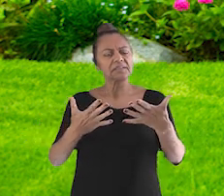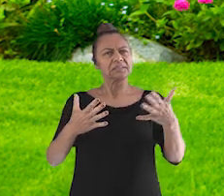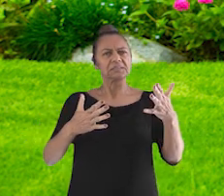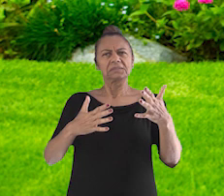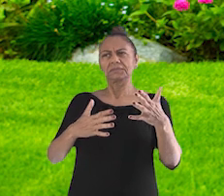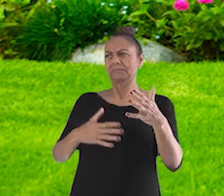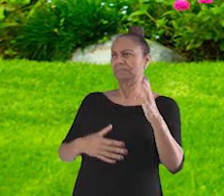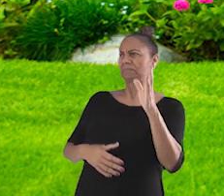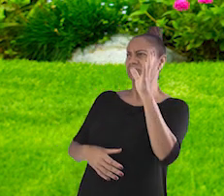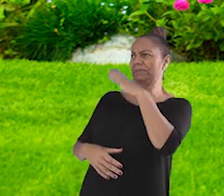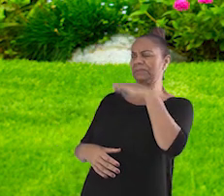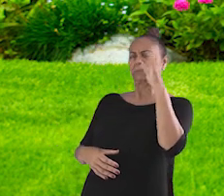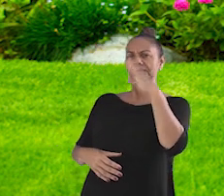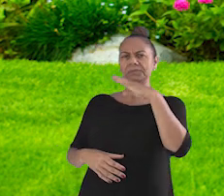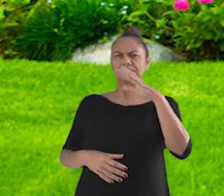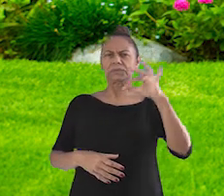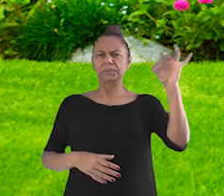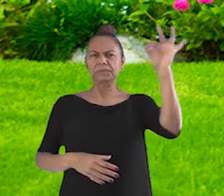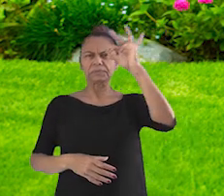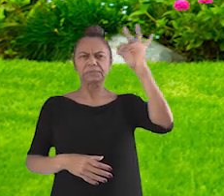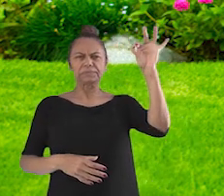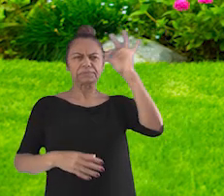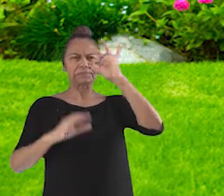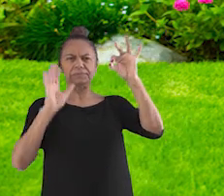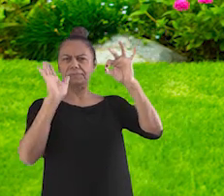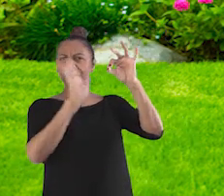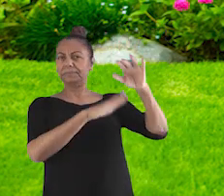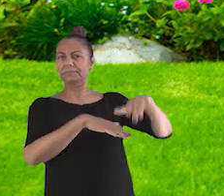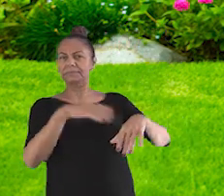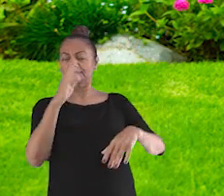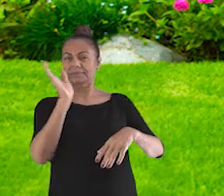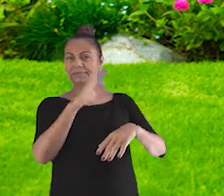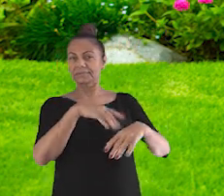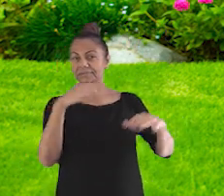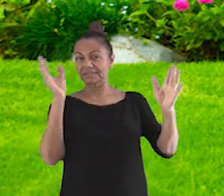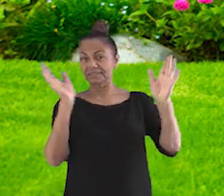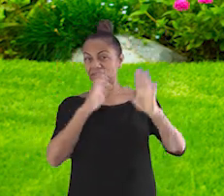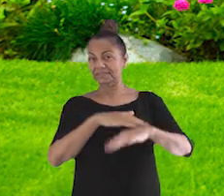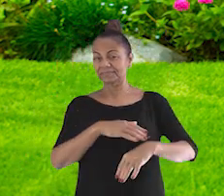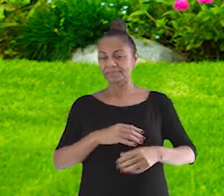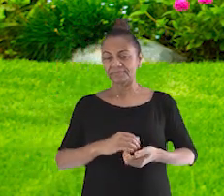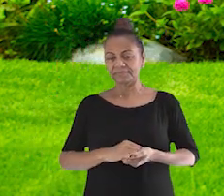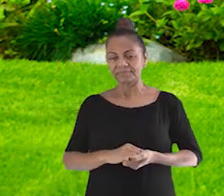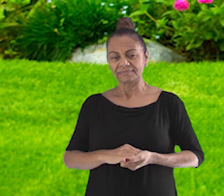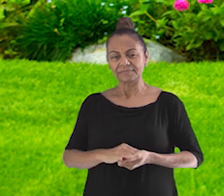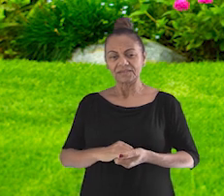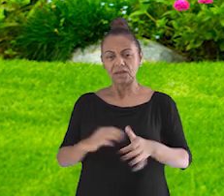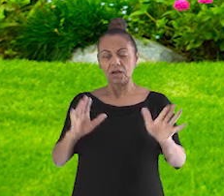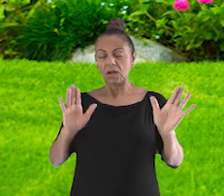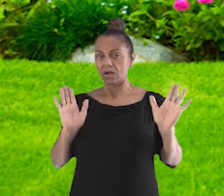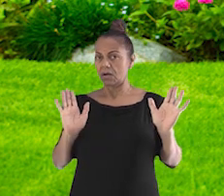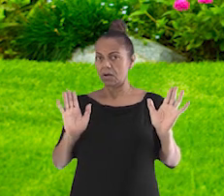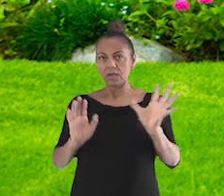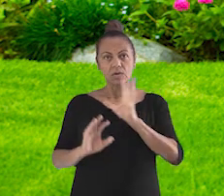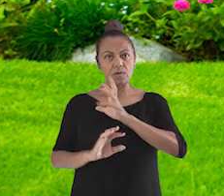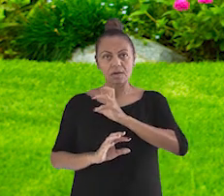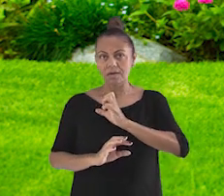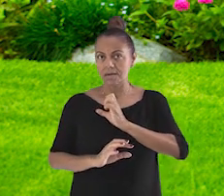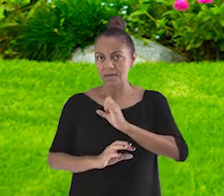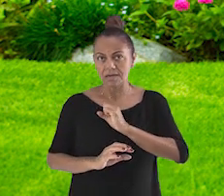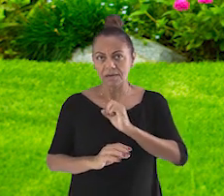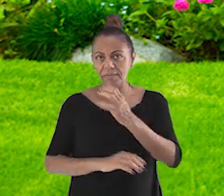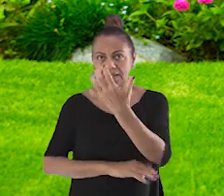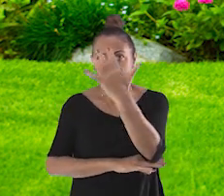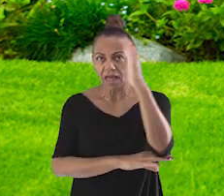ai, moça! Ai, que chato! Um monte de mosquito! Pessoal, ai, tá cheio de mosquito por aqui! Ai,